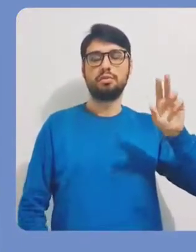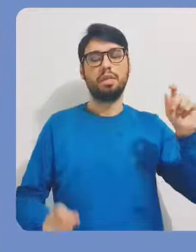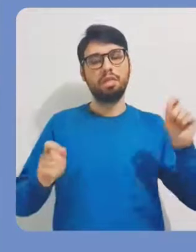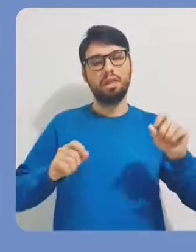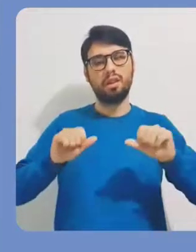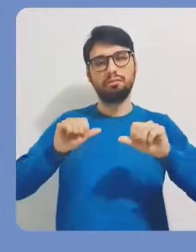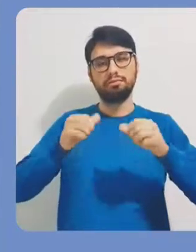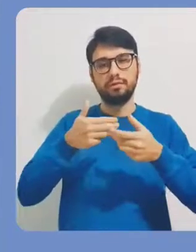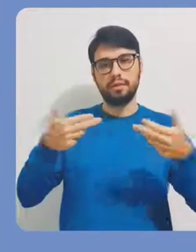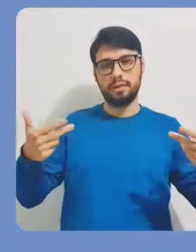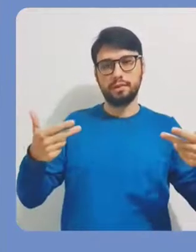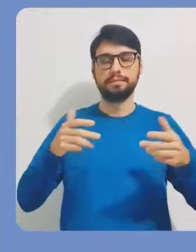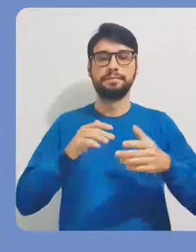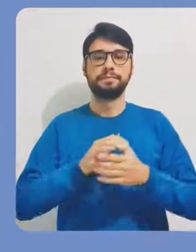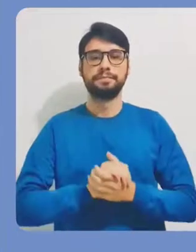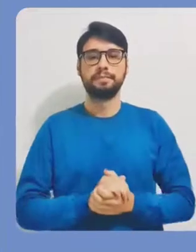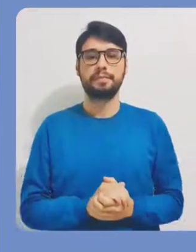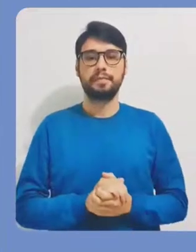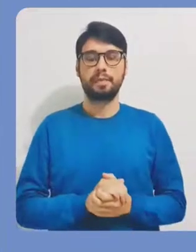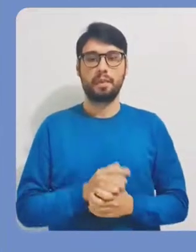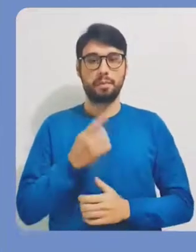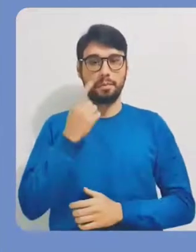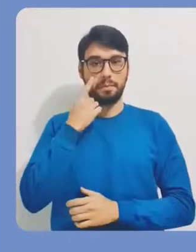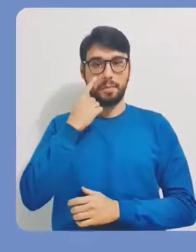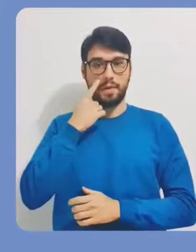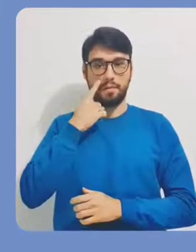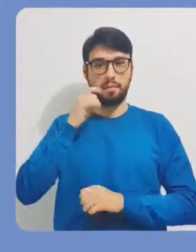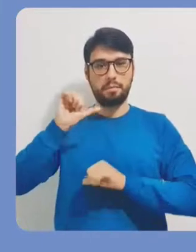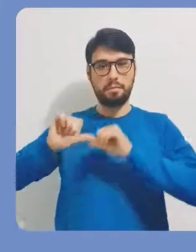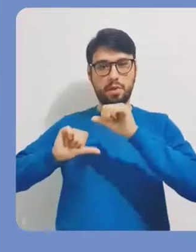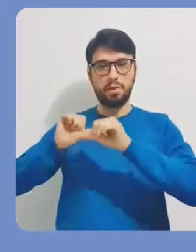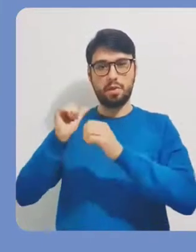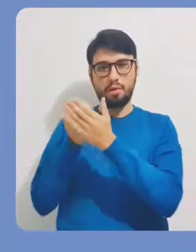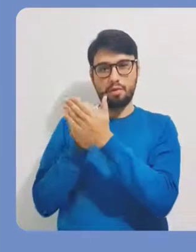agências de fomento, bem como demais configurações.